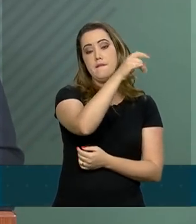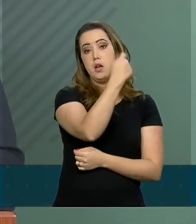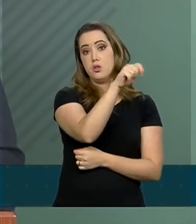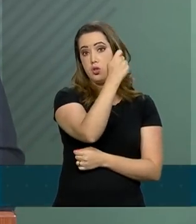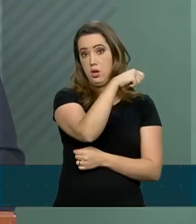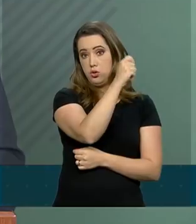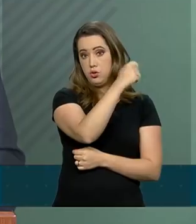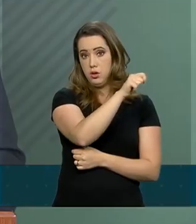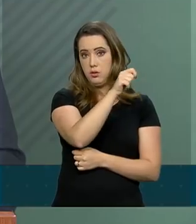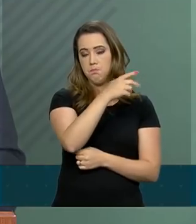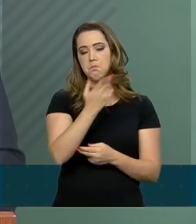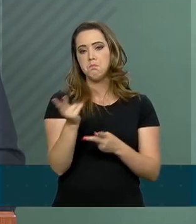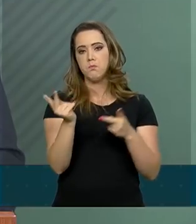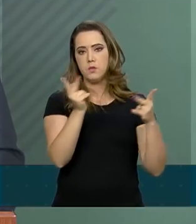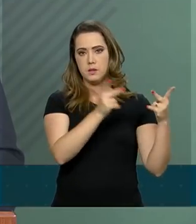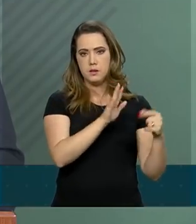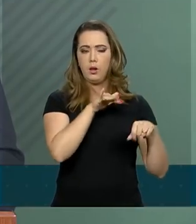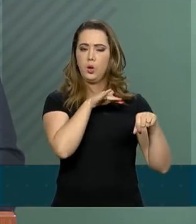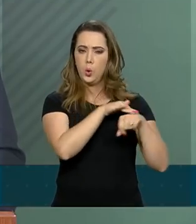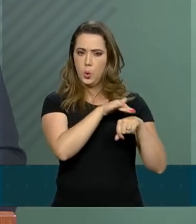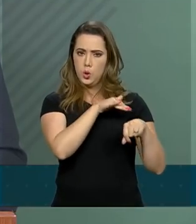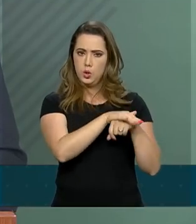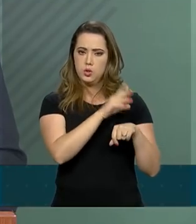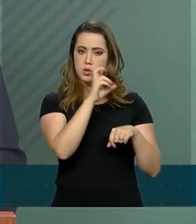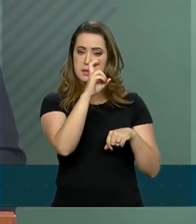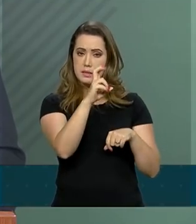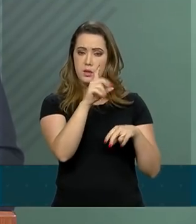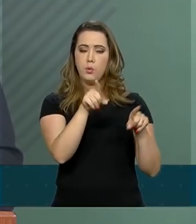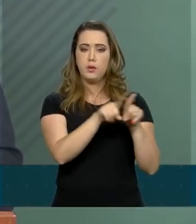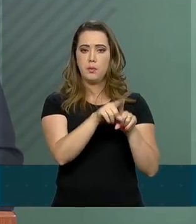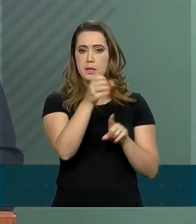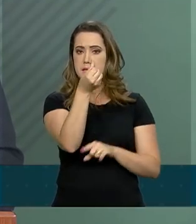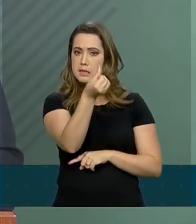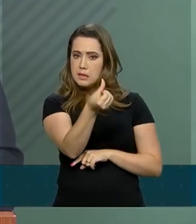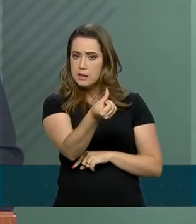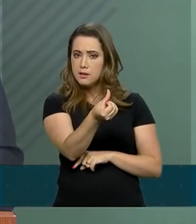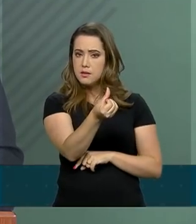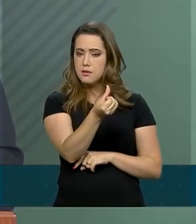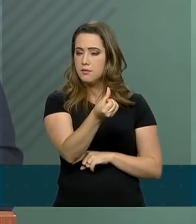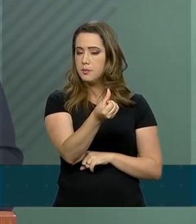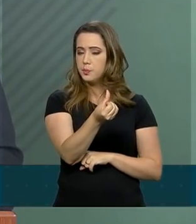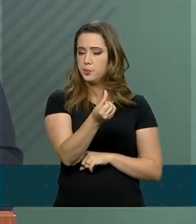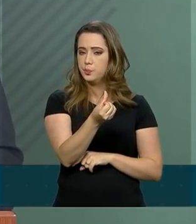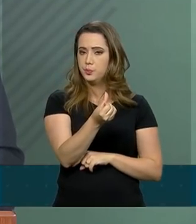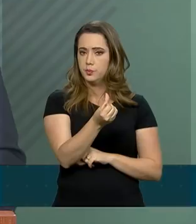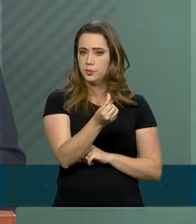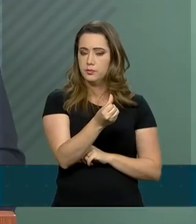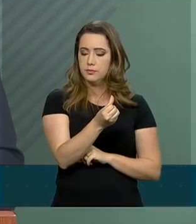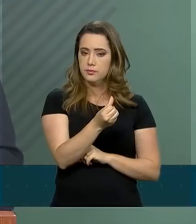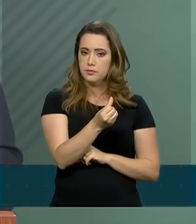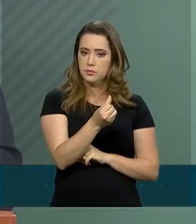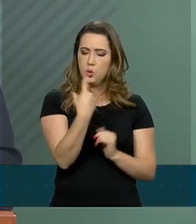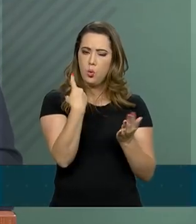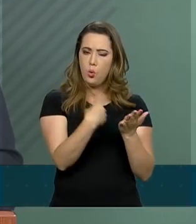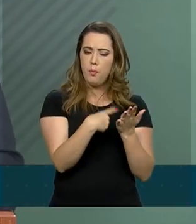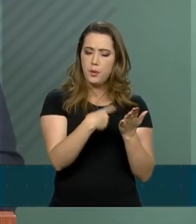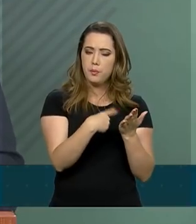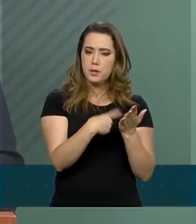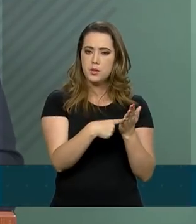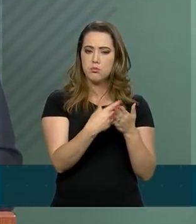participarmos na noite do dia 5 e no dia 6, plenamente, firmando